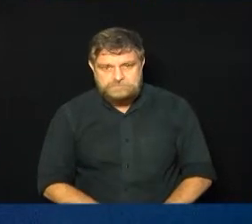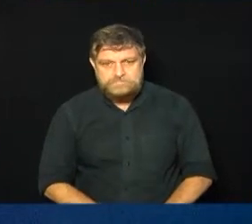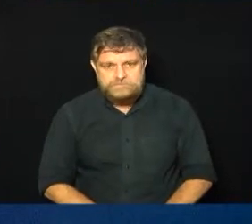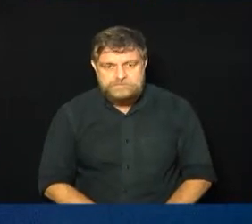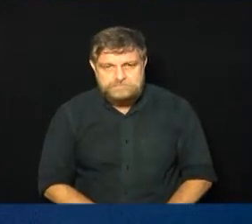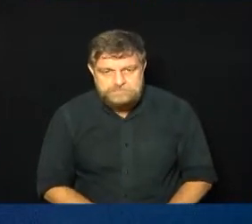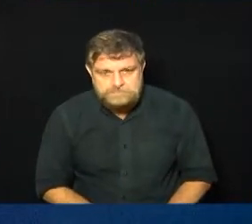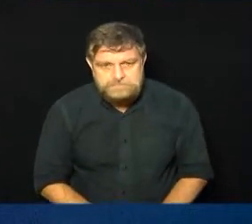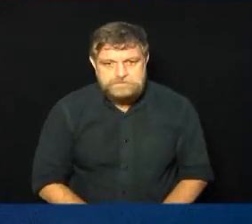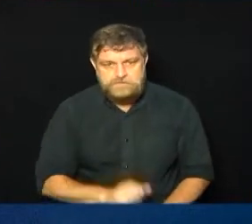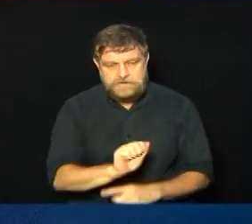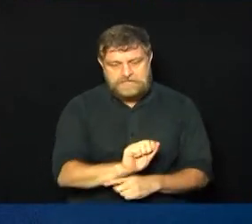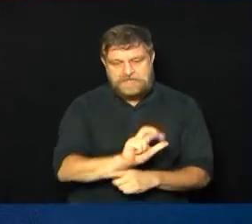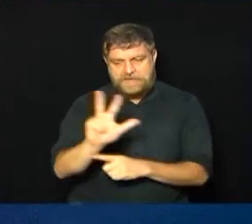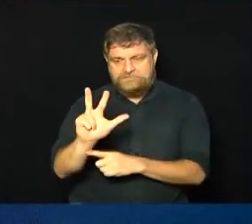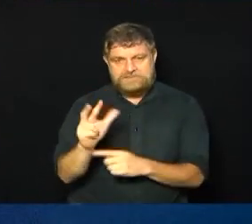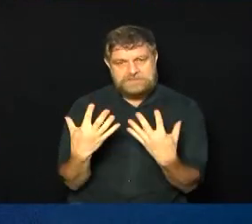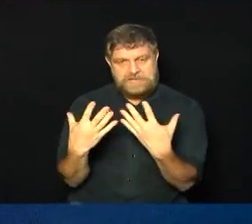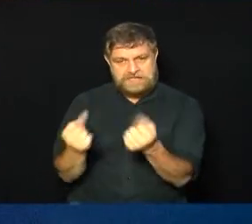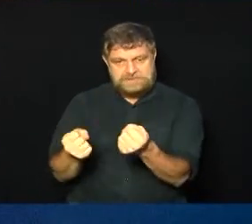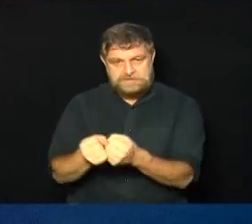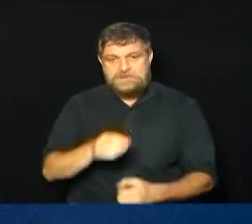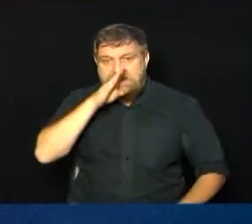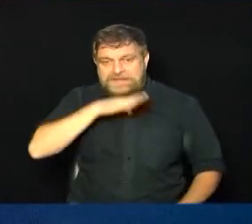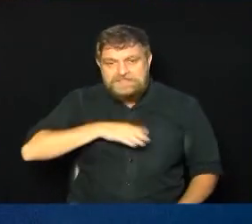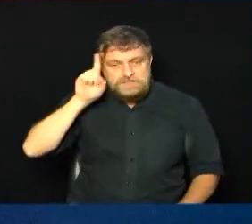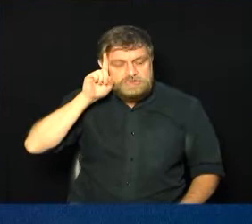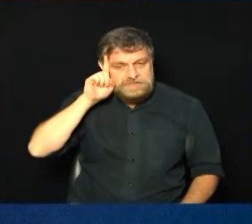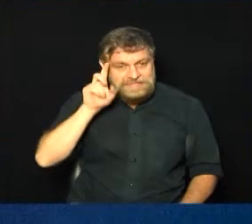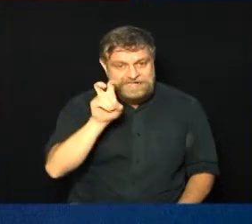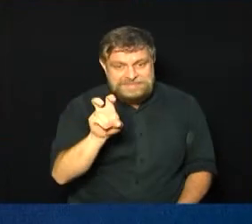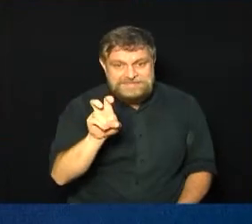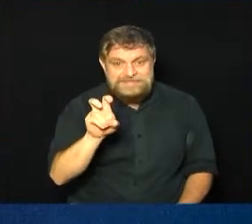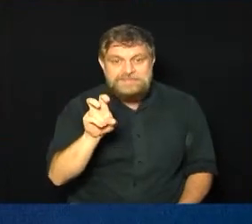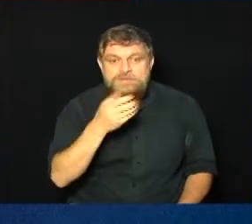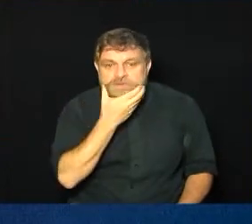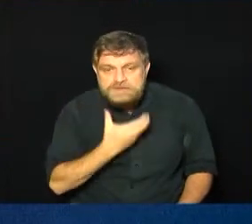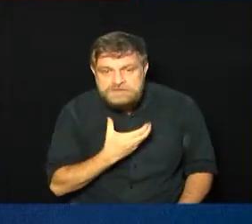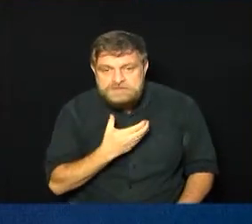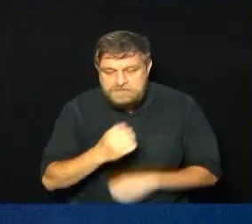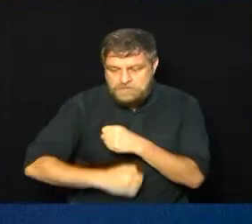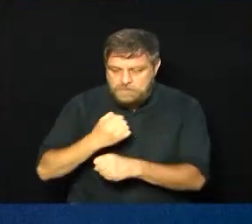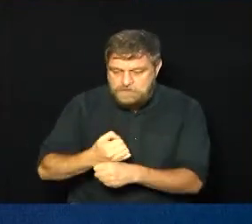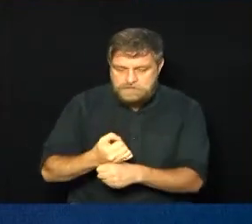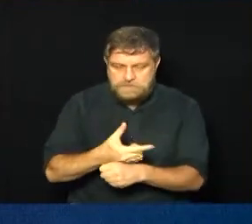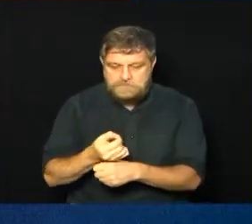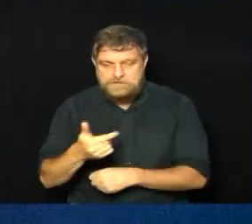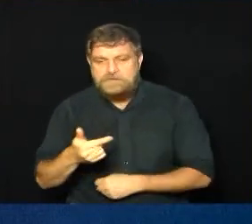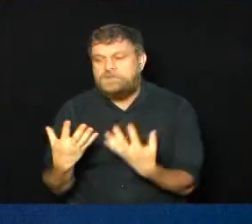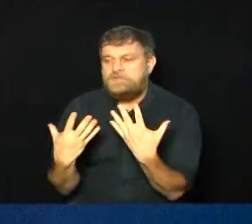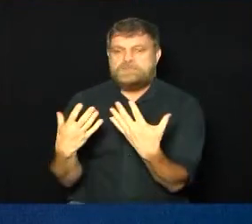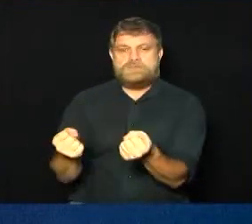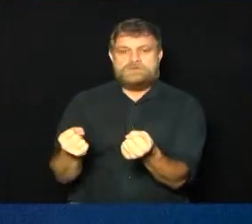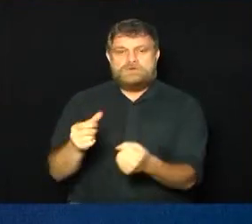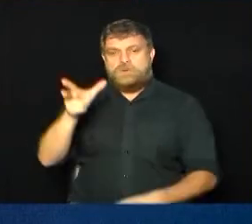A Anvisa aprovou, na tarde do dia 5 de dezembro de 2022, finalmente, a vacinação